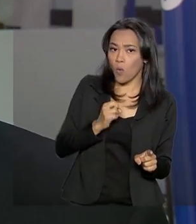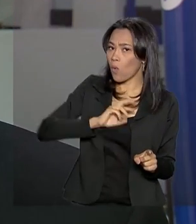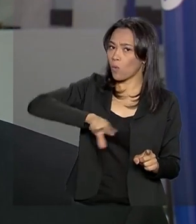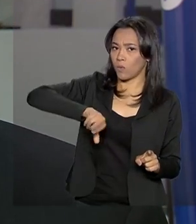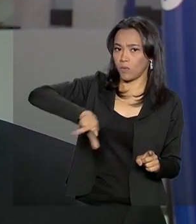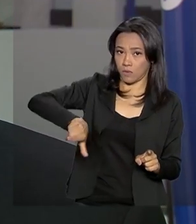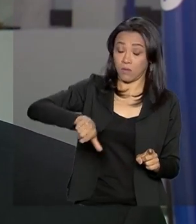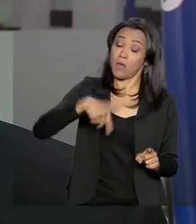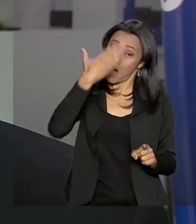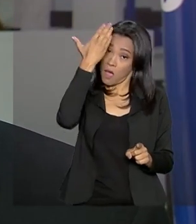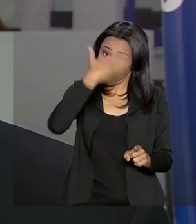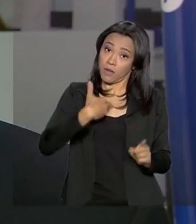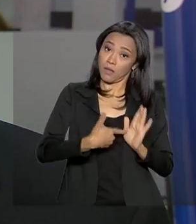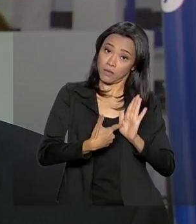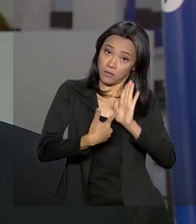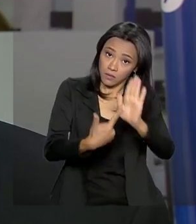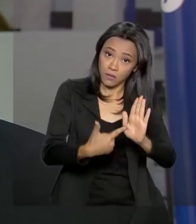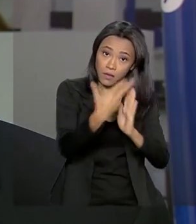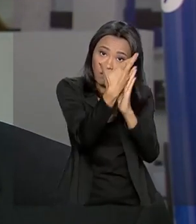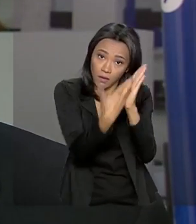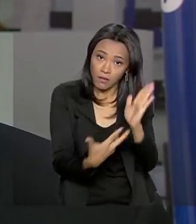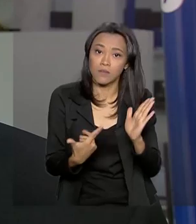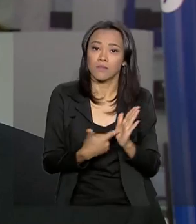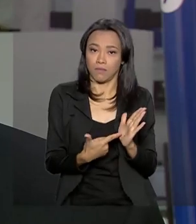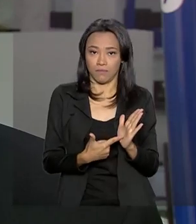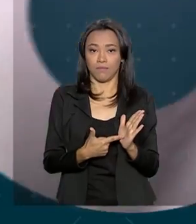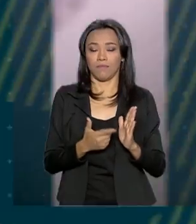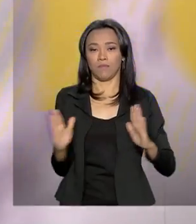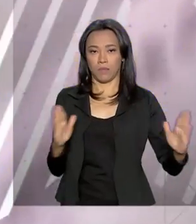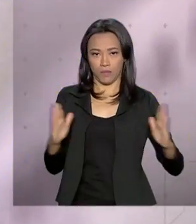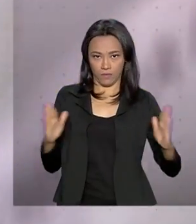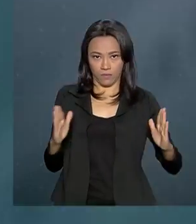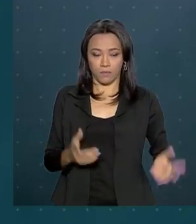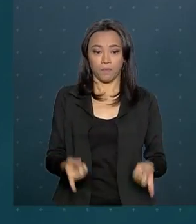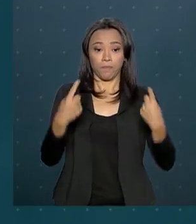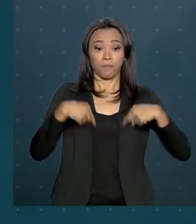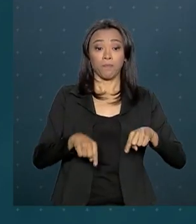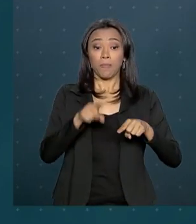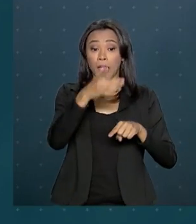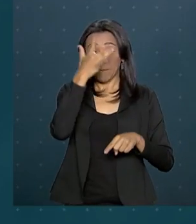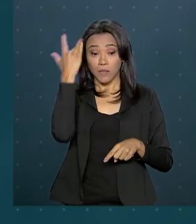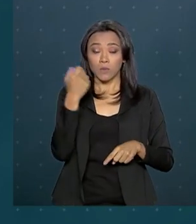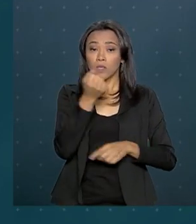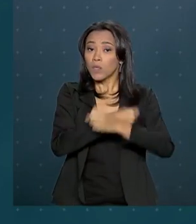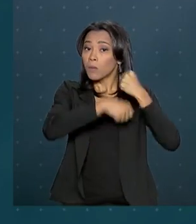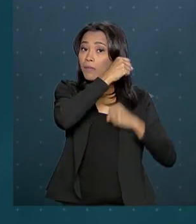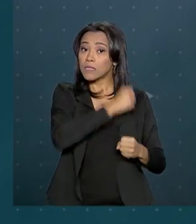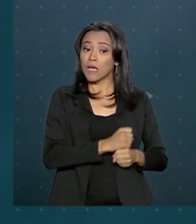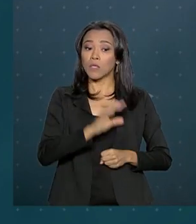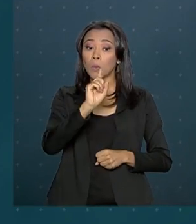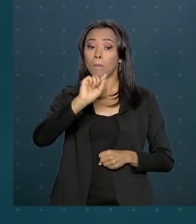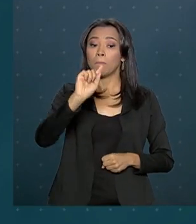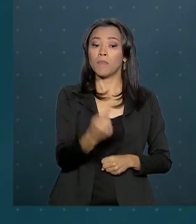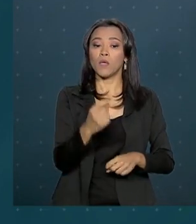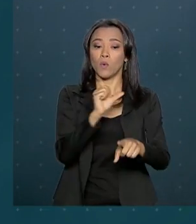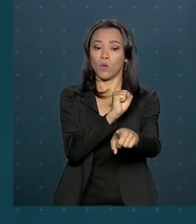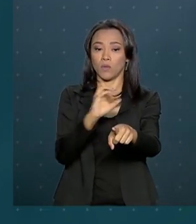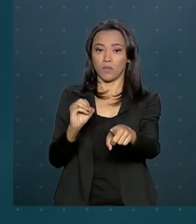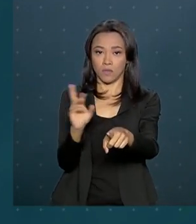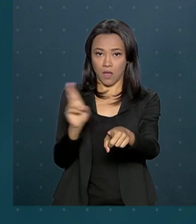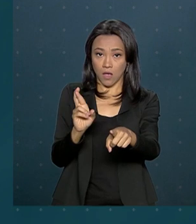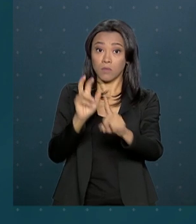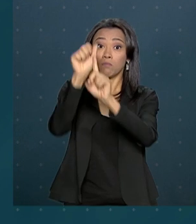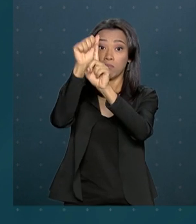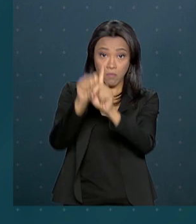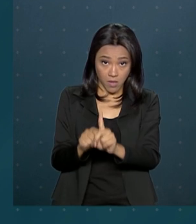o caso, a declaração correspondente àquele ano-calendário. Um trabalhador que no ano passado recebia R$.800,00 de salário